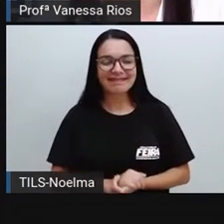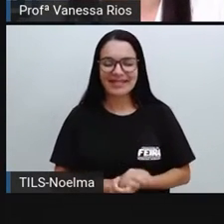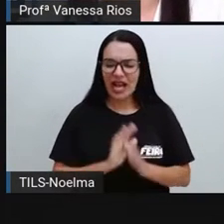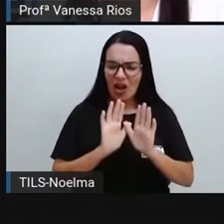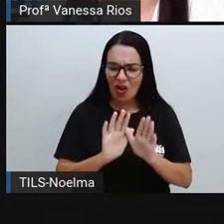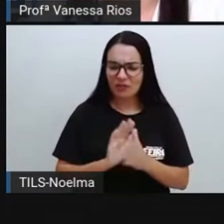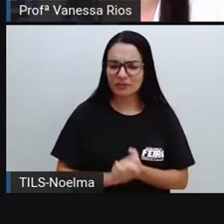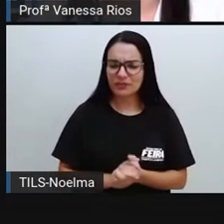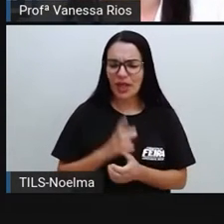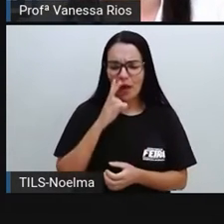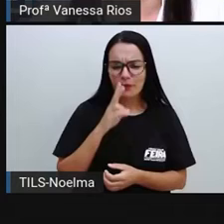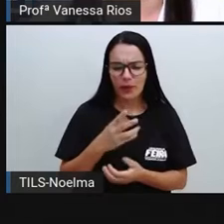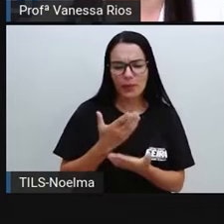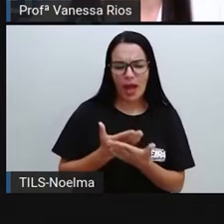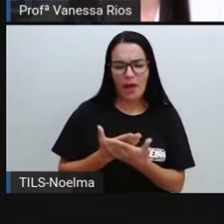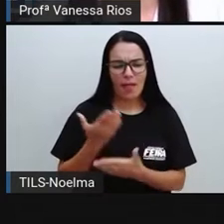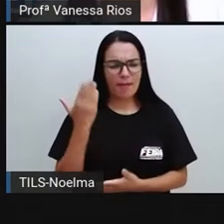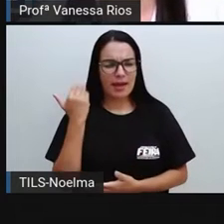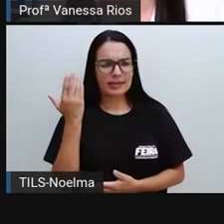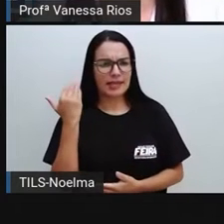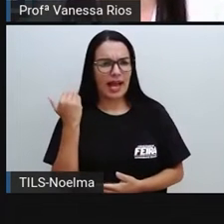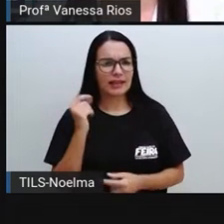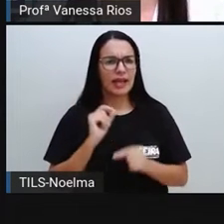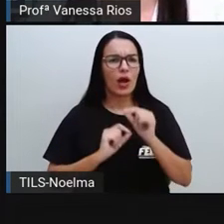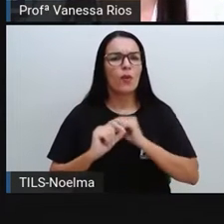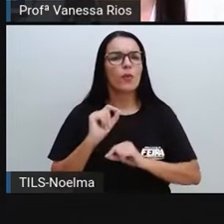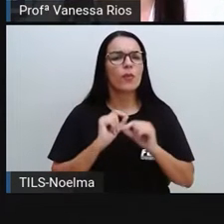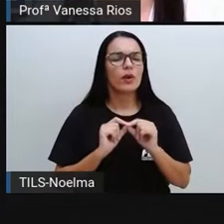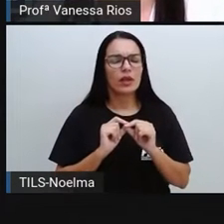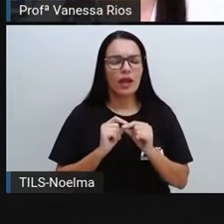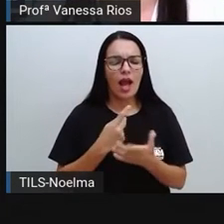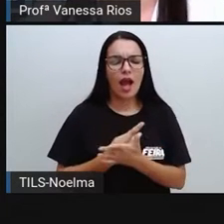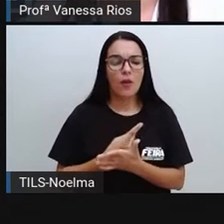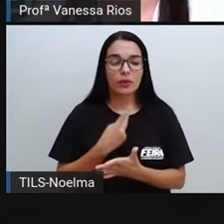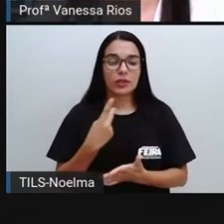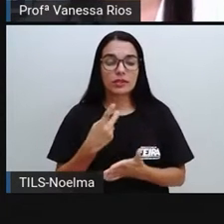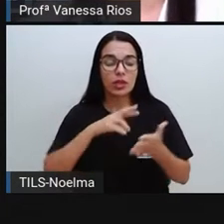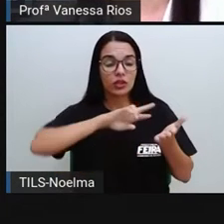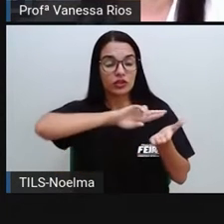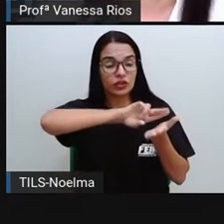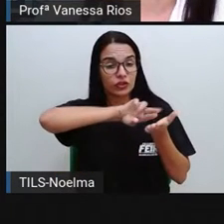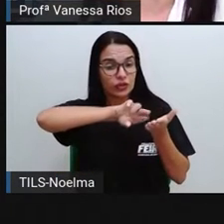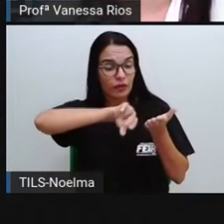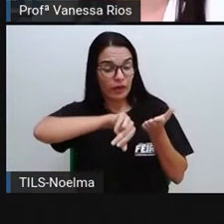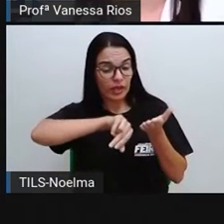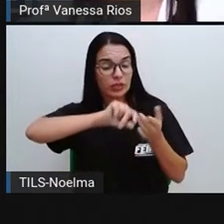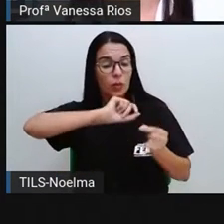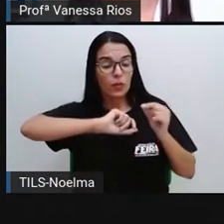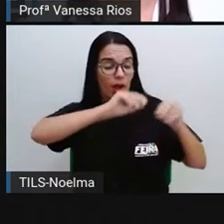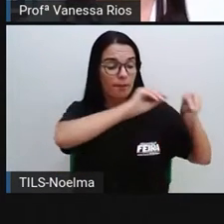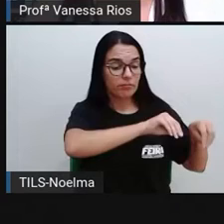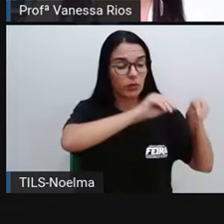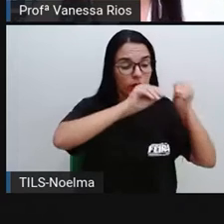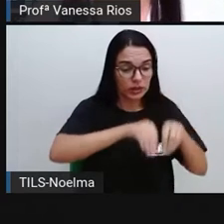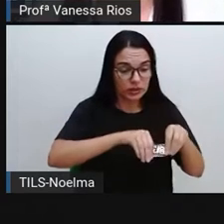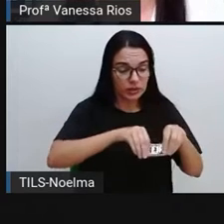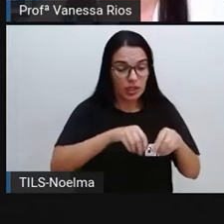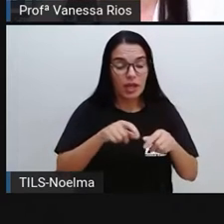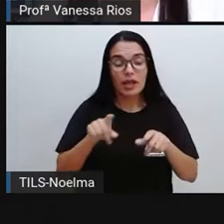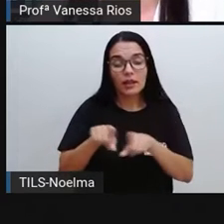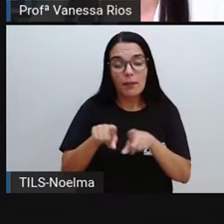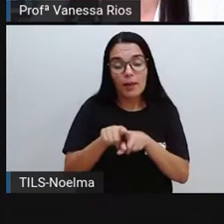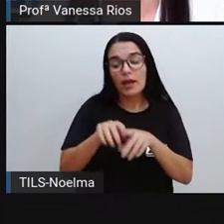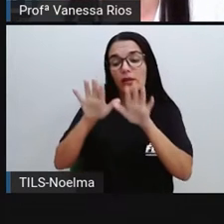aí numa aula anterior, né? Toda a diferença entre nomadismo e sedentarismo,